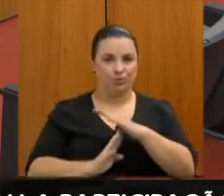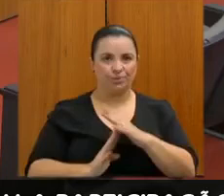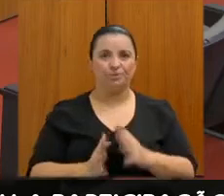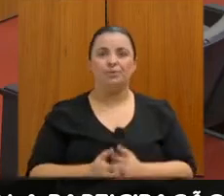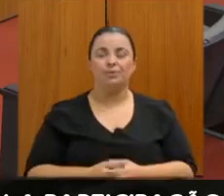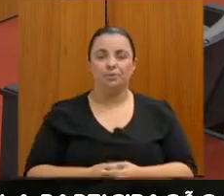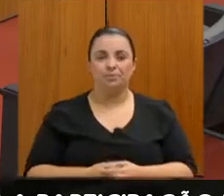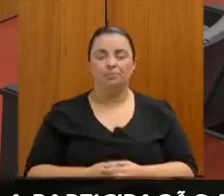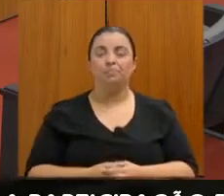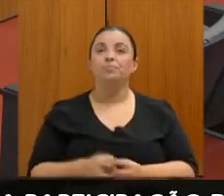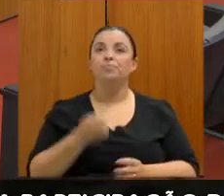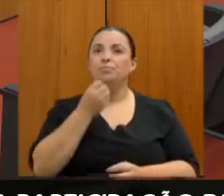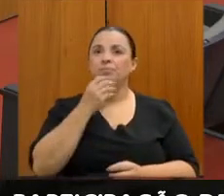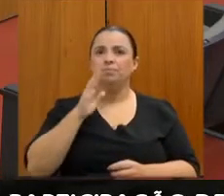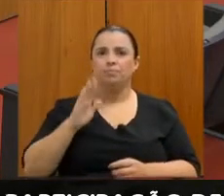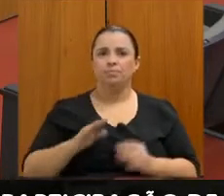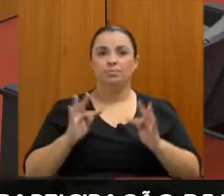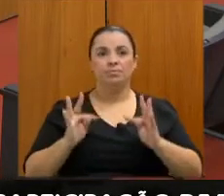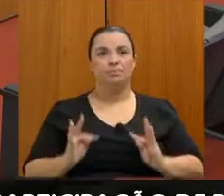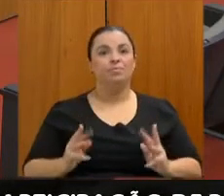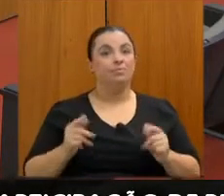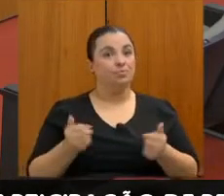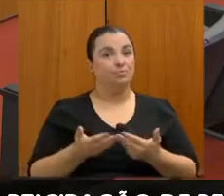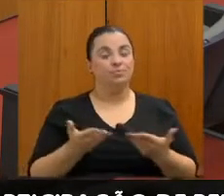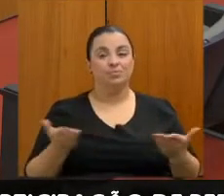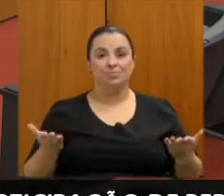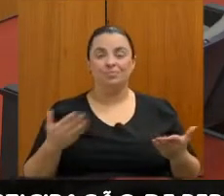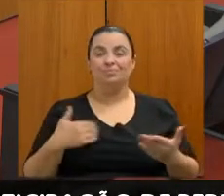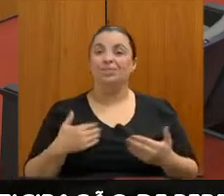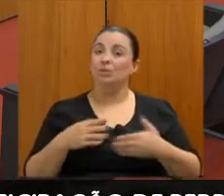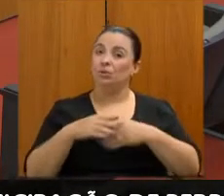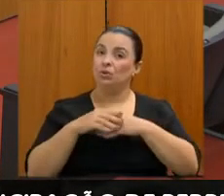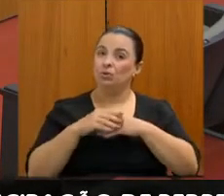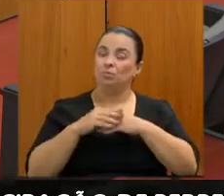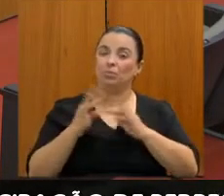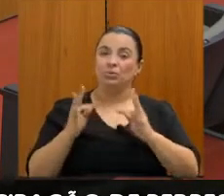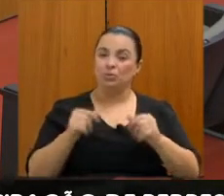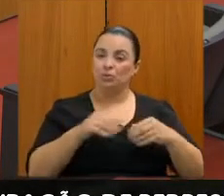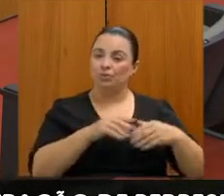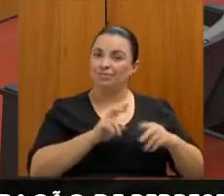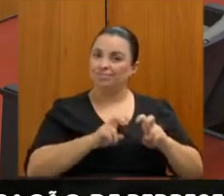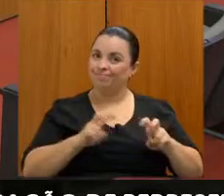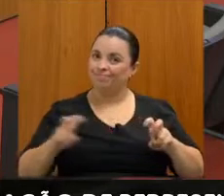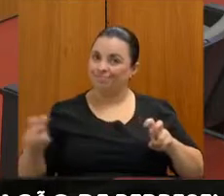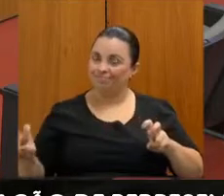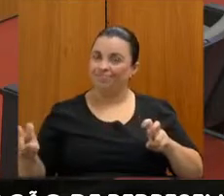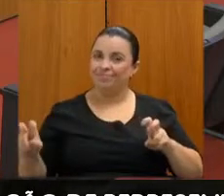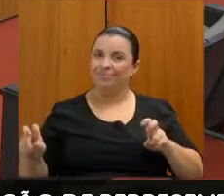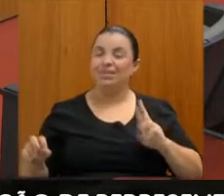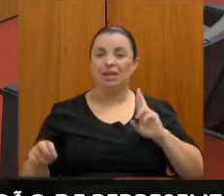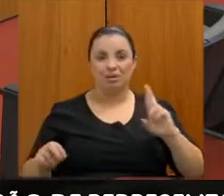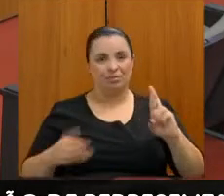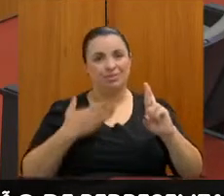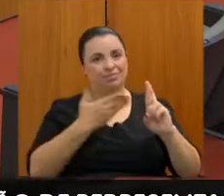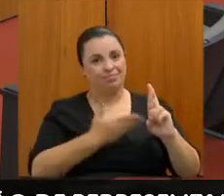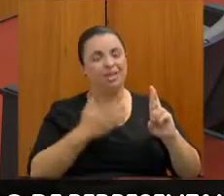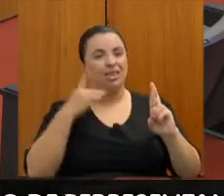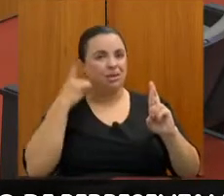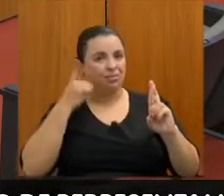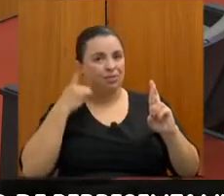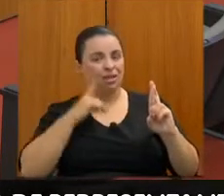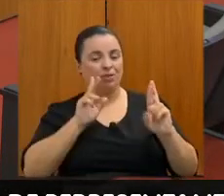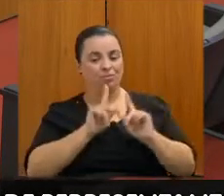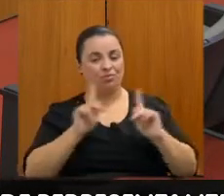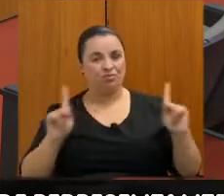Bom, boa tarde a todos. Cumprimento toda a mesa aqui na pessoa do deputado, professor